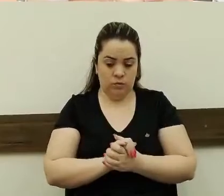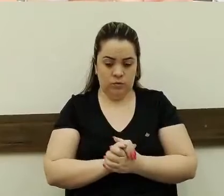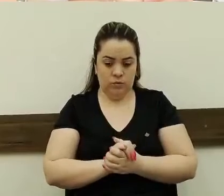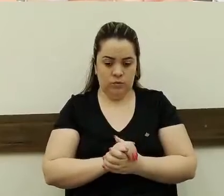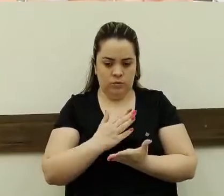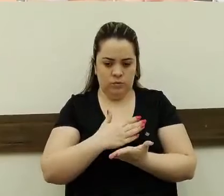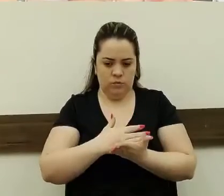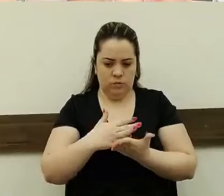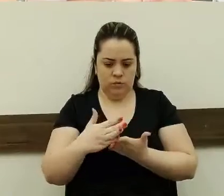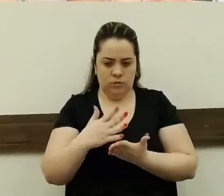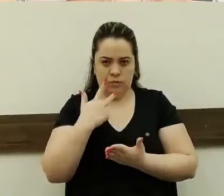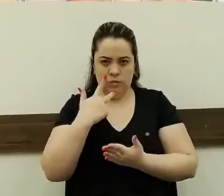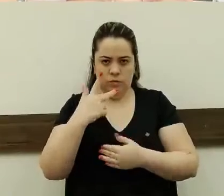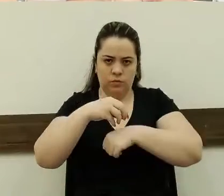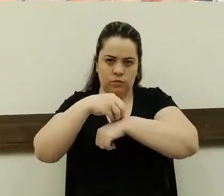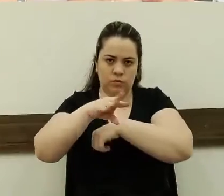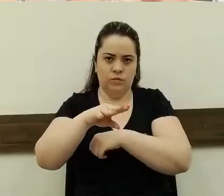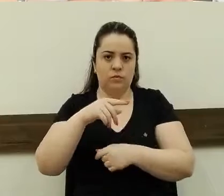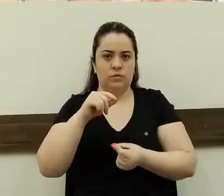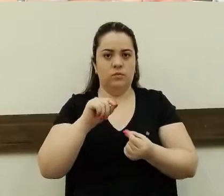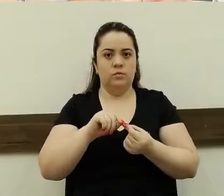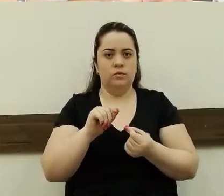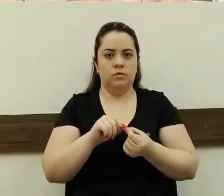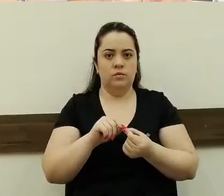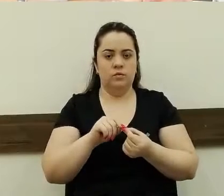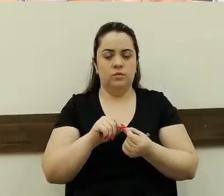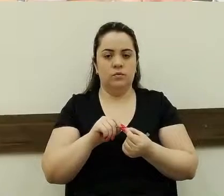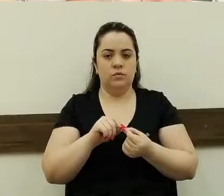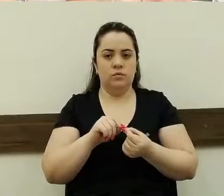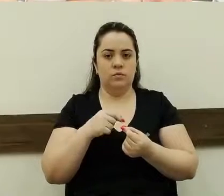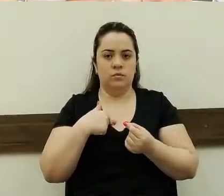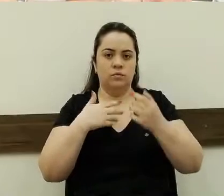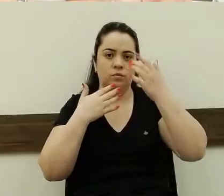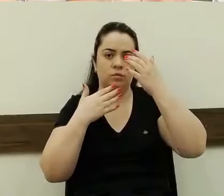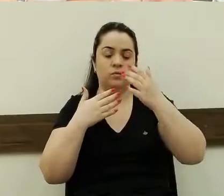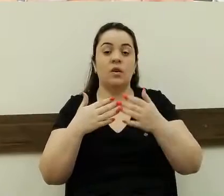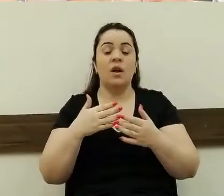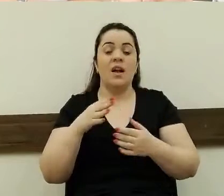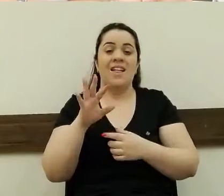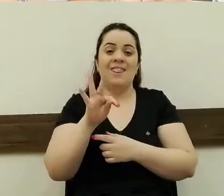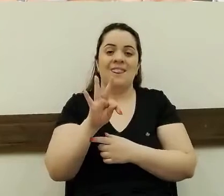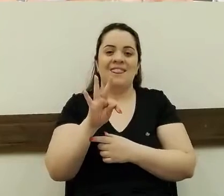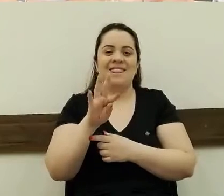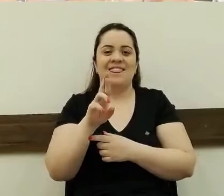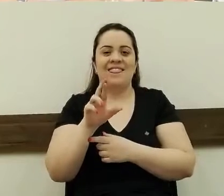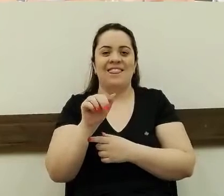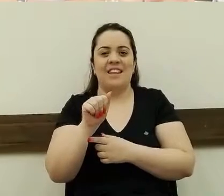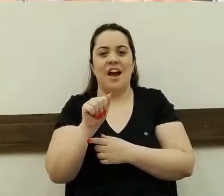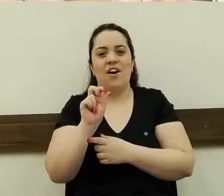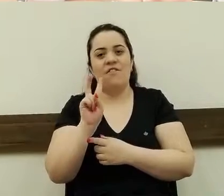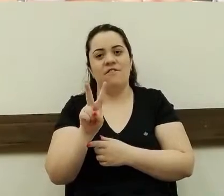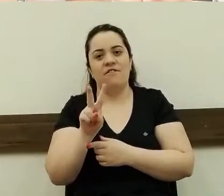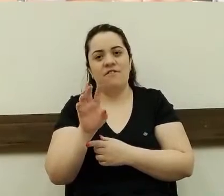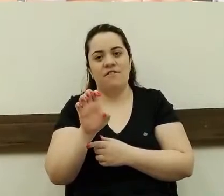falando dessa indicação que eu fiz de uma travessia elevada na rua Boa Esperança, na Vila Alta,